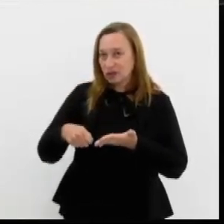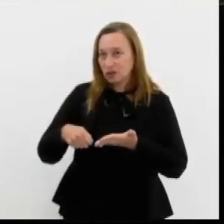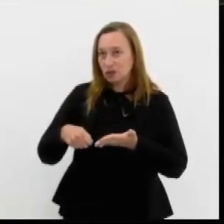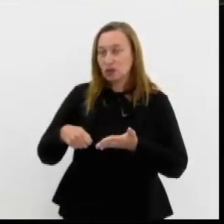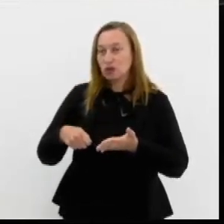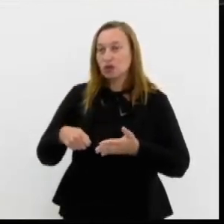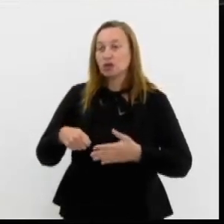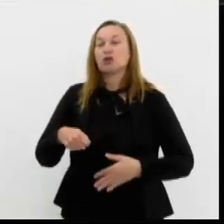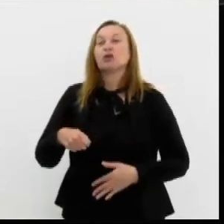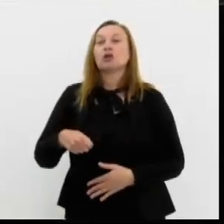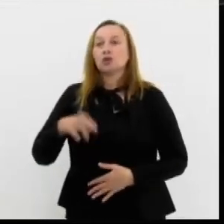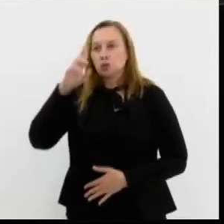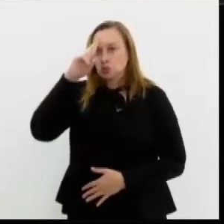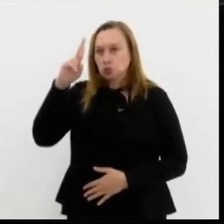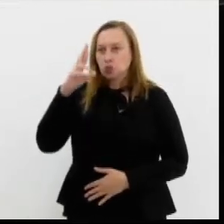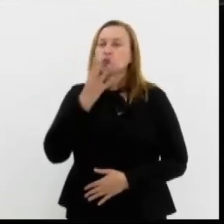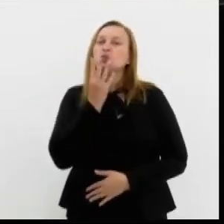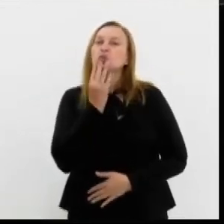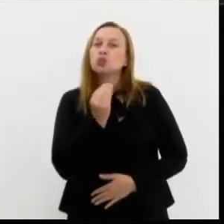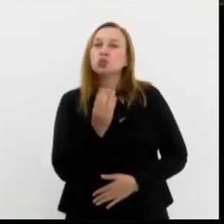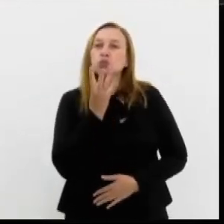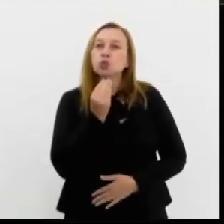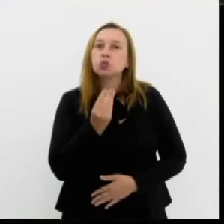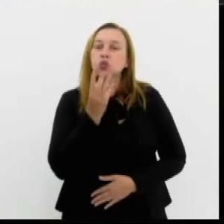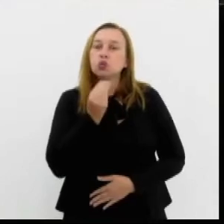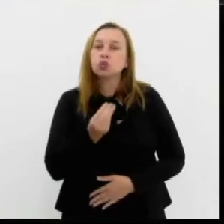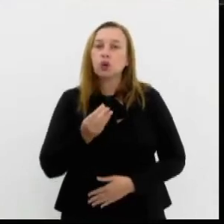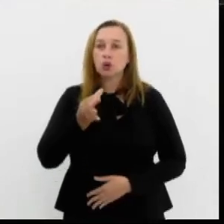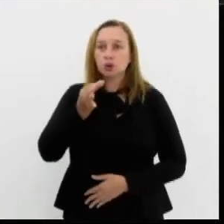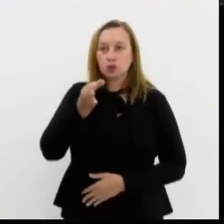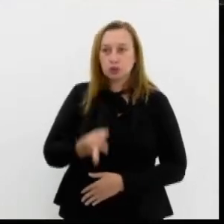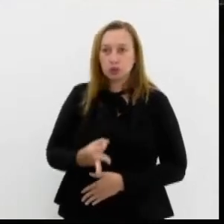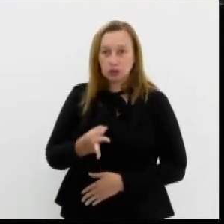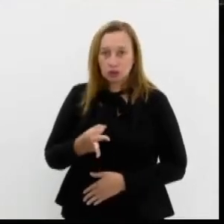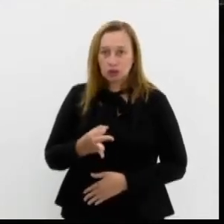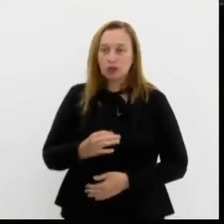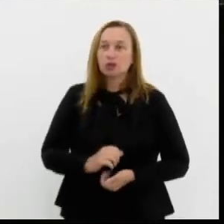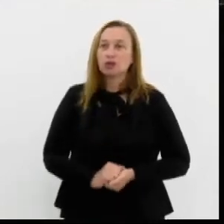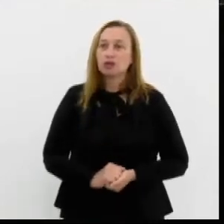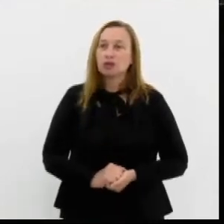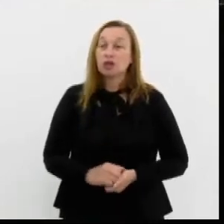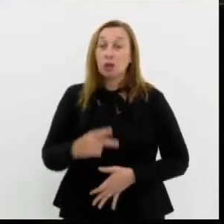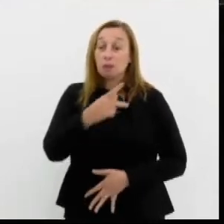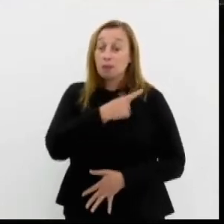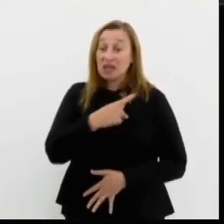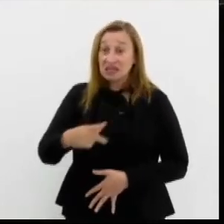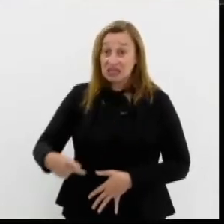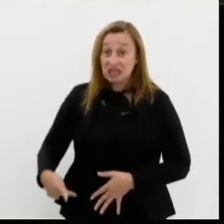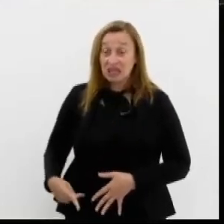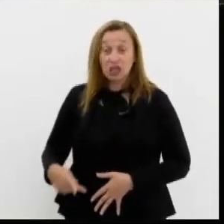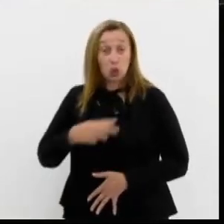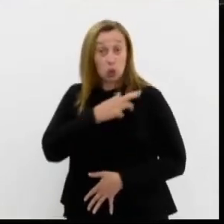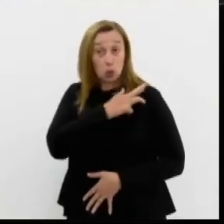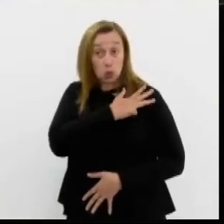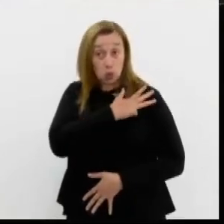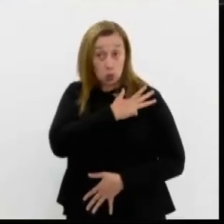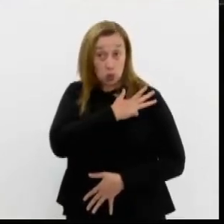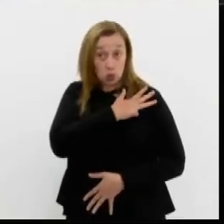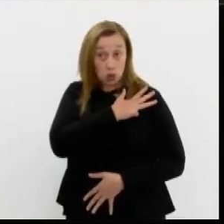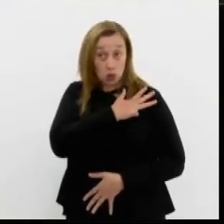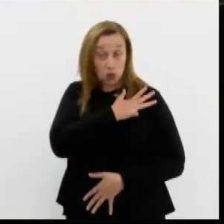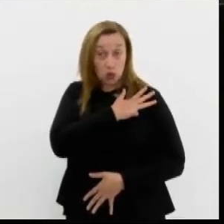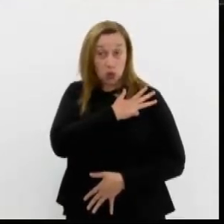Israel, de forma acertada, colocando o presidente Lula, o